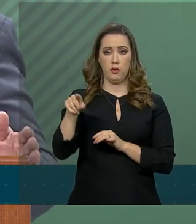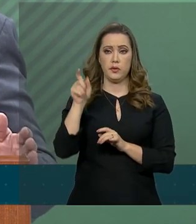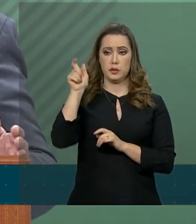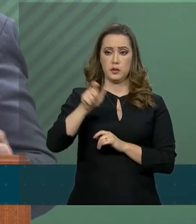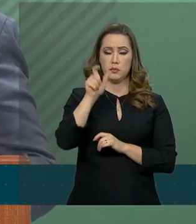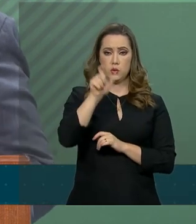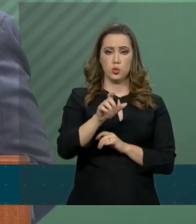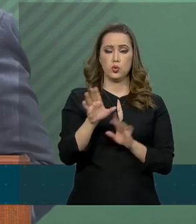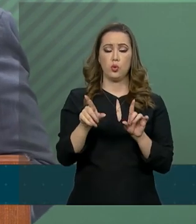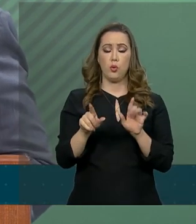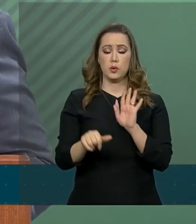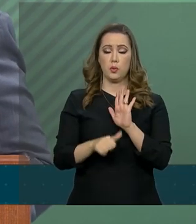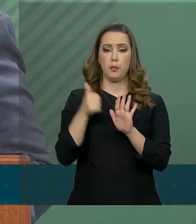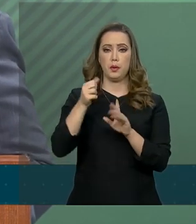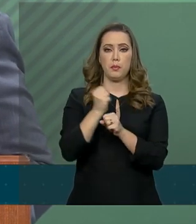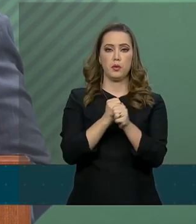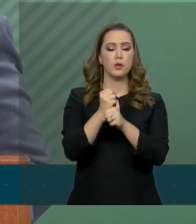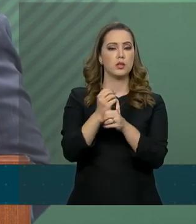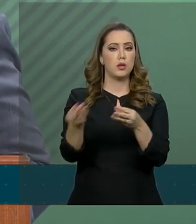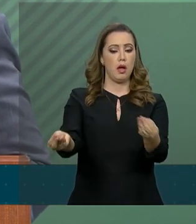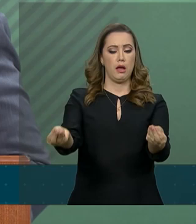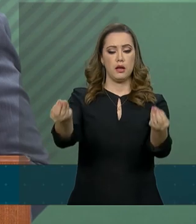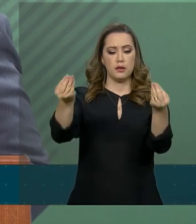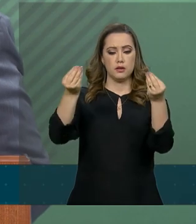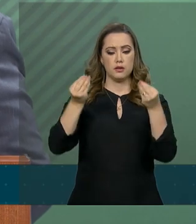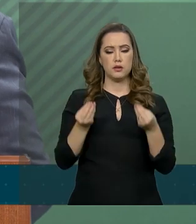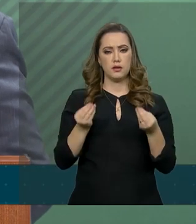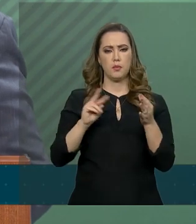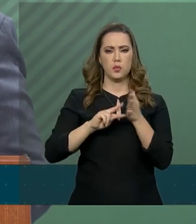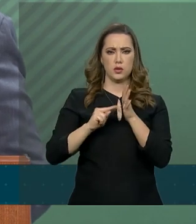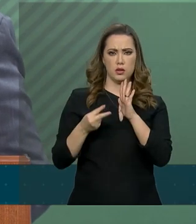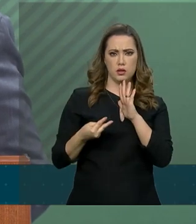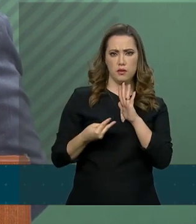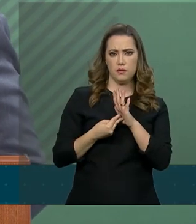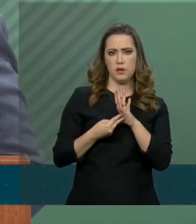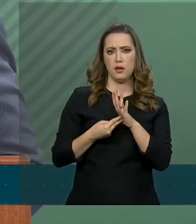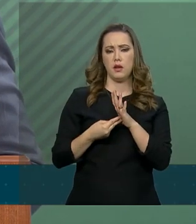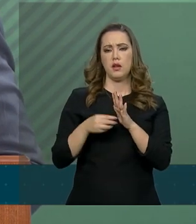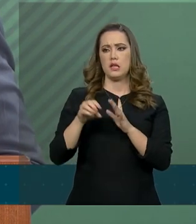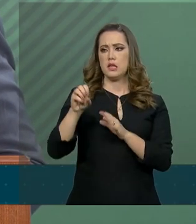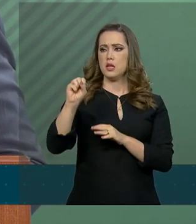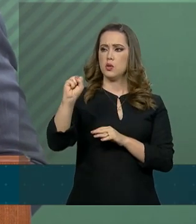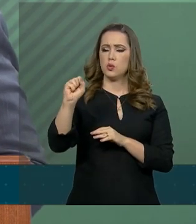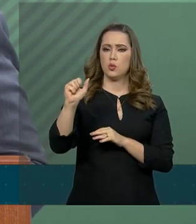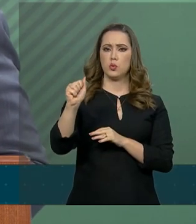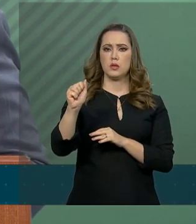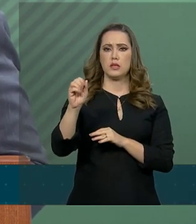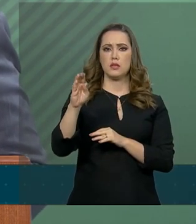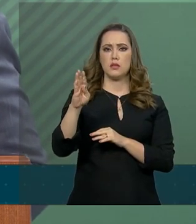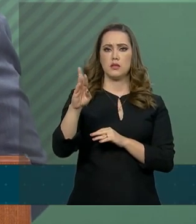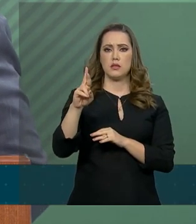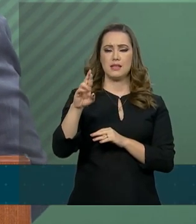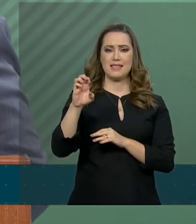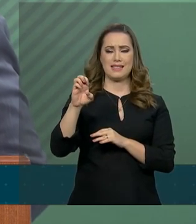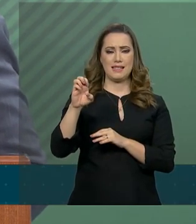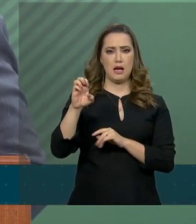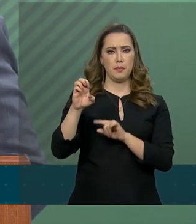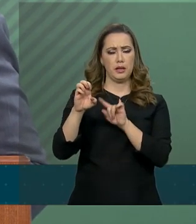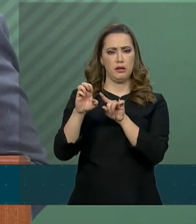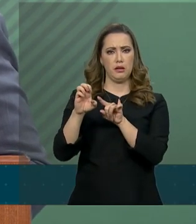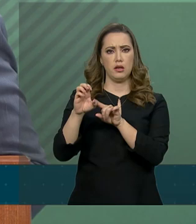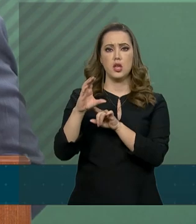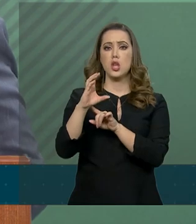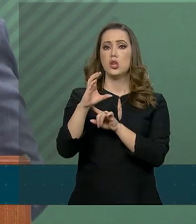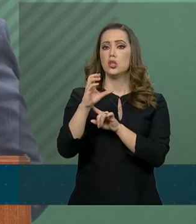cadetes do primeiro ano recebem uma representação do Sabre de Caxias, o patrono do Exército